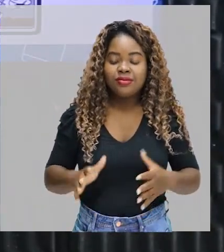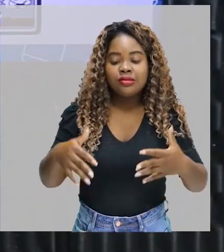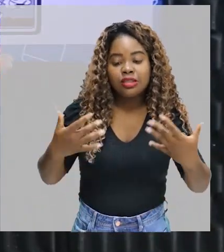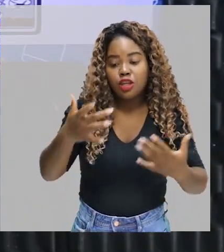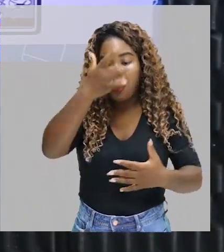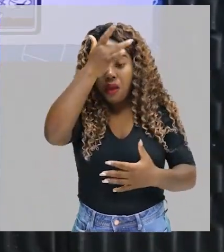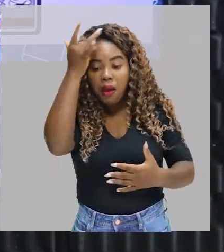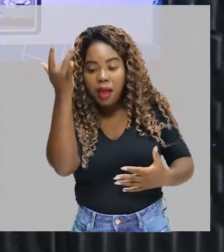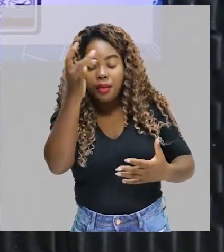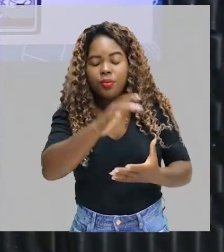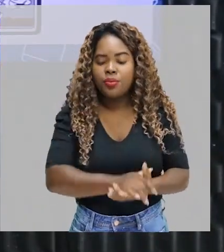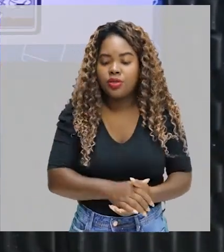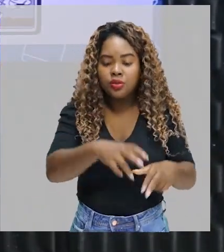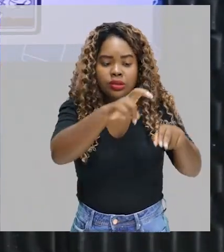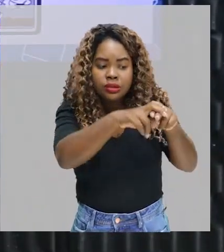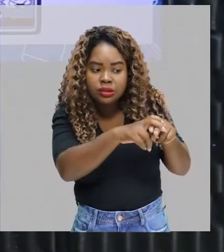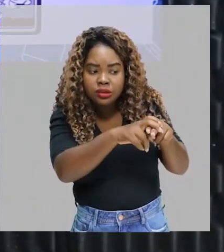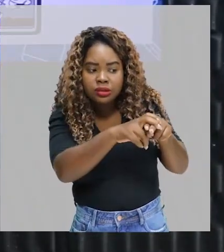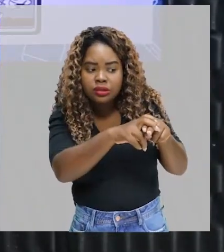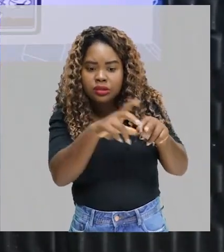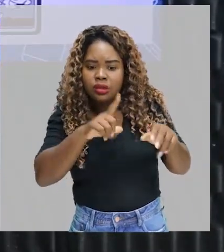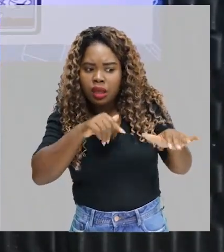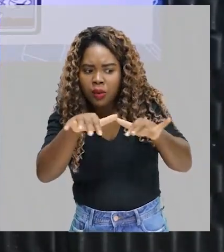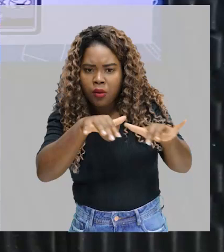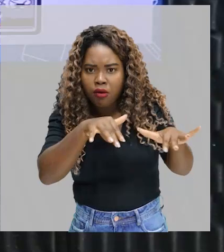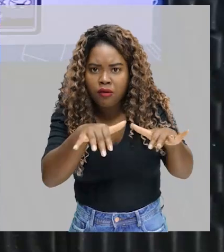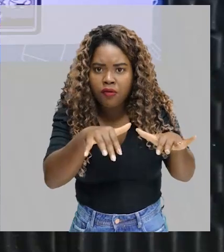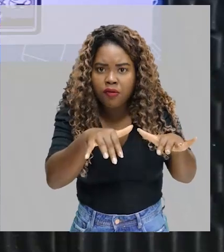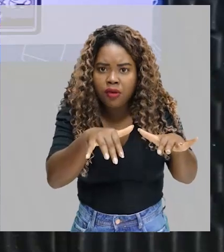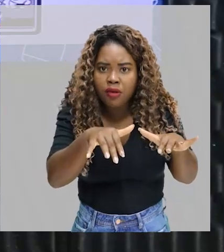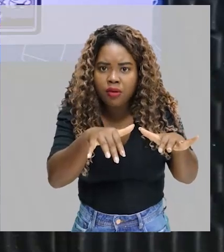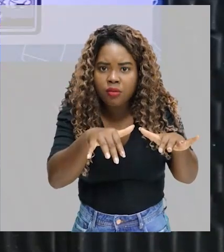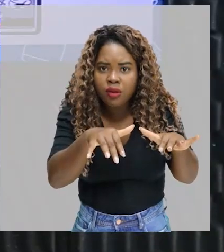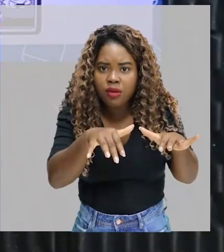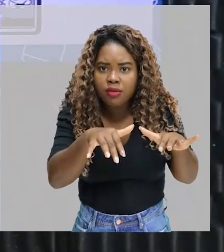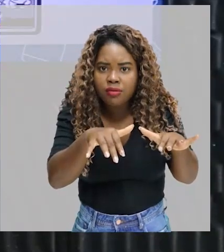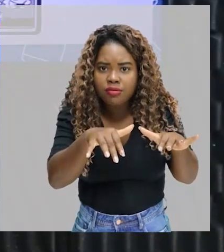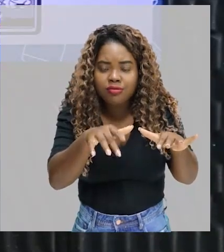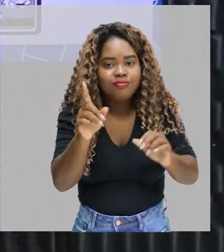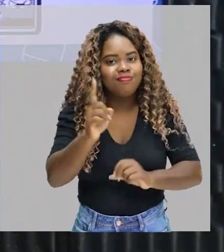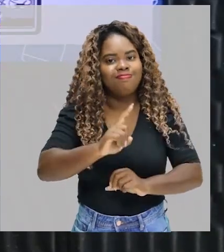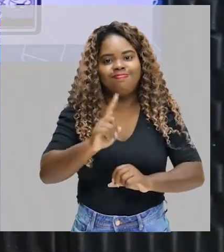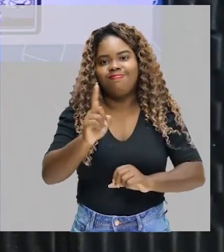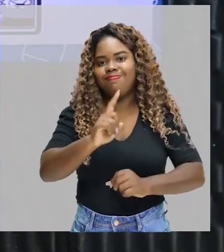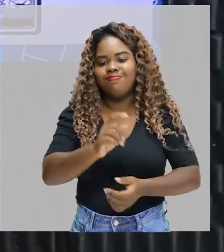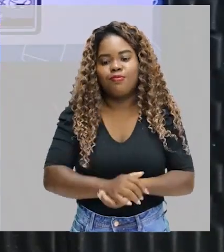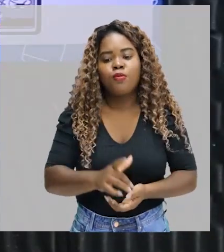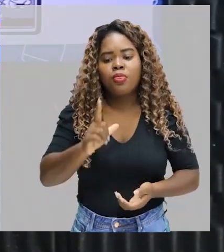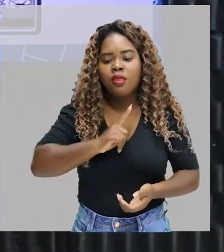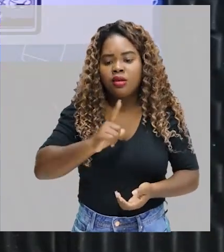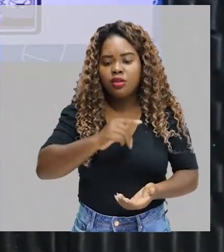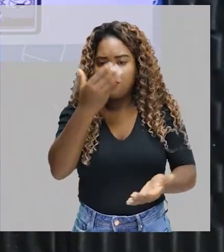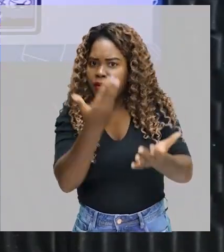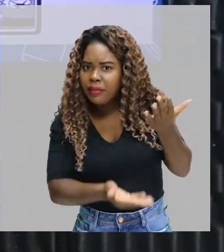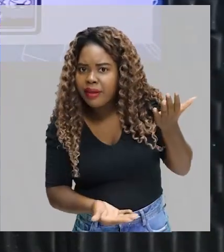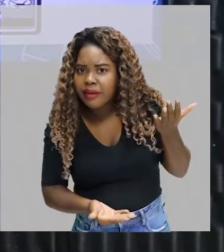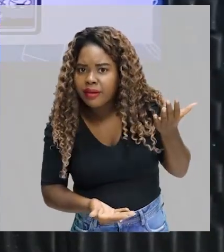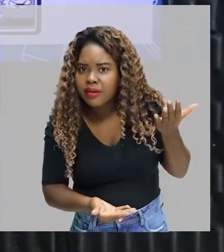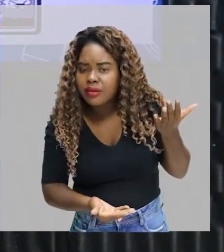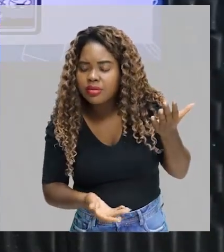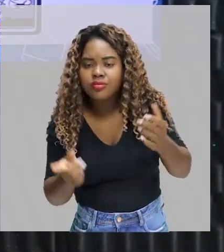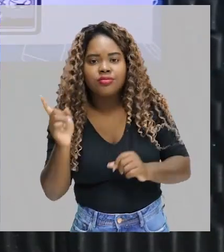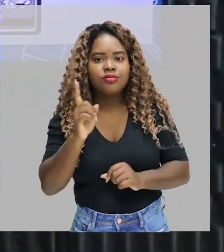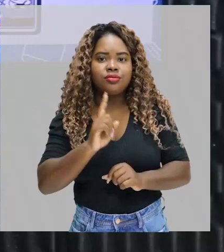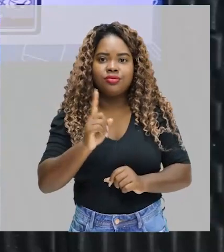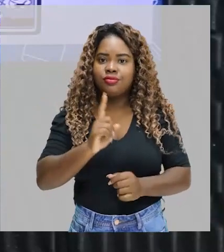indivíduo sentadinho aqui, está vendo movimento, músculo esquelético? Não. Está vendo um gasto calórico aumentado?